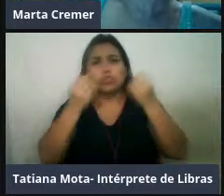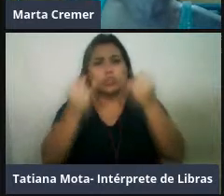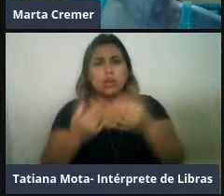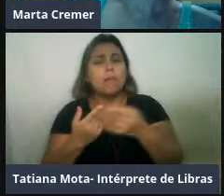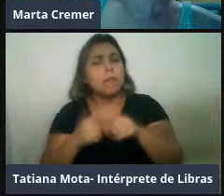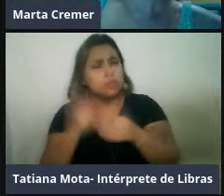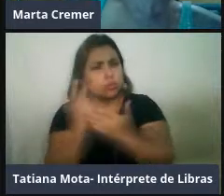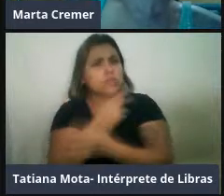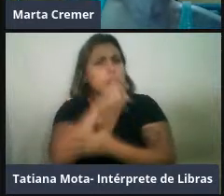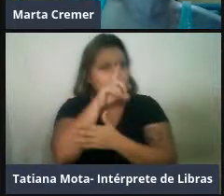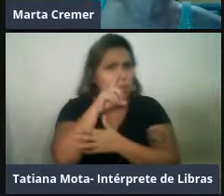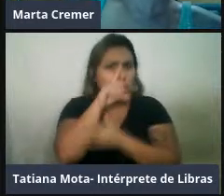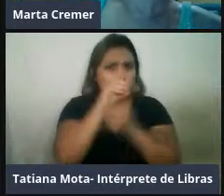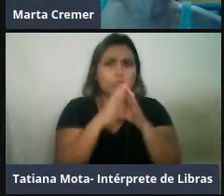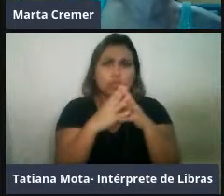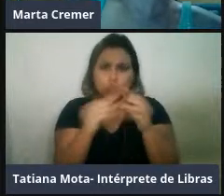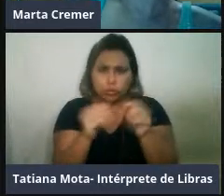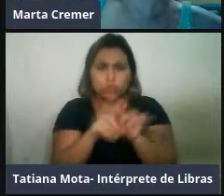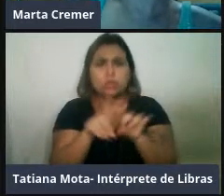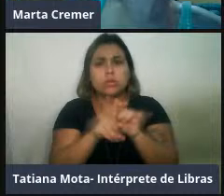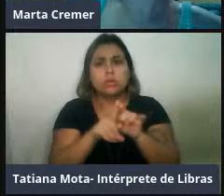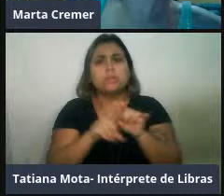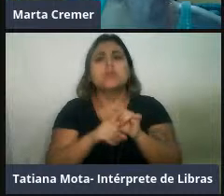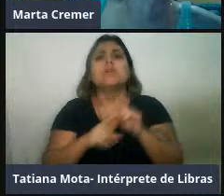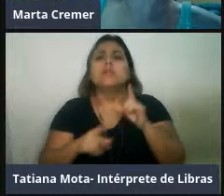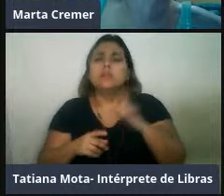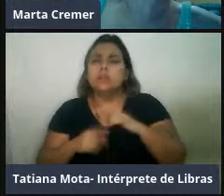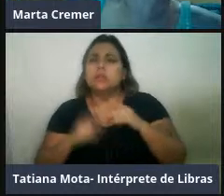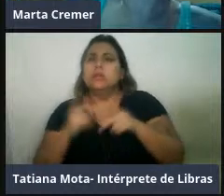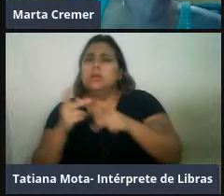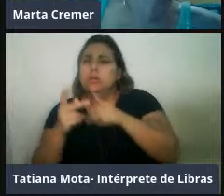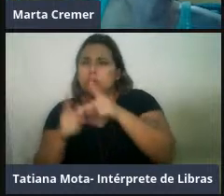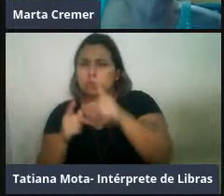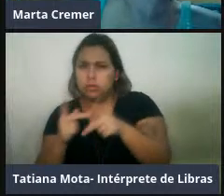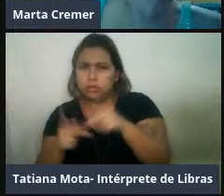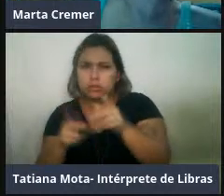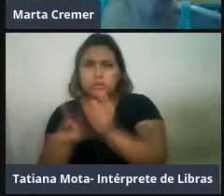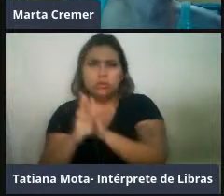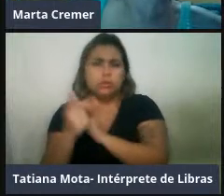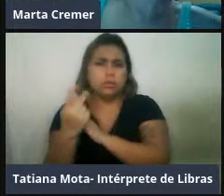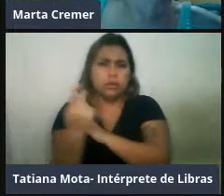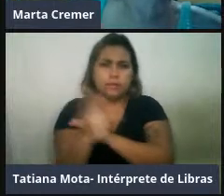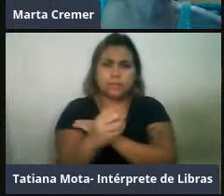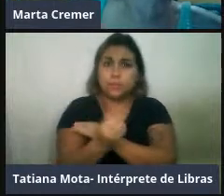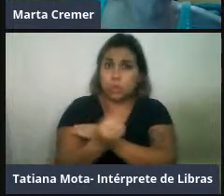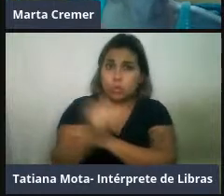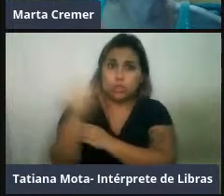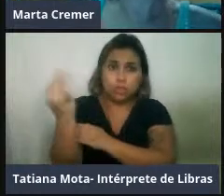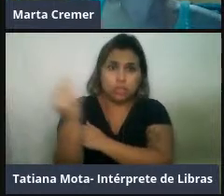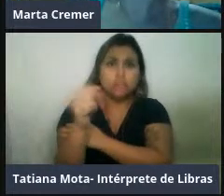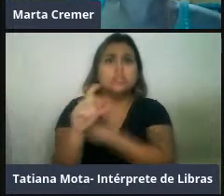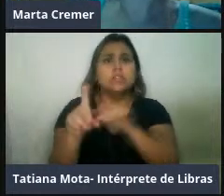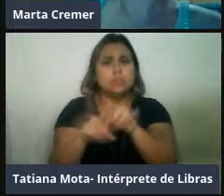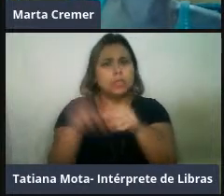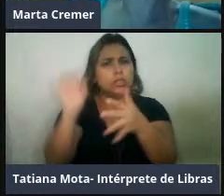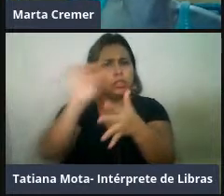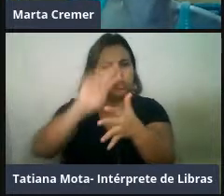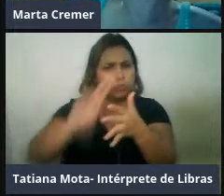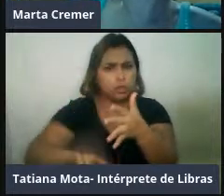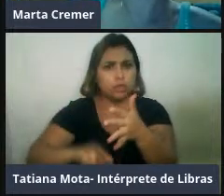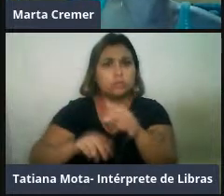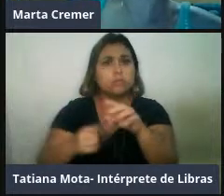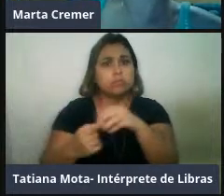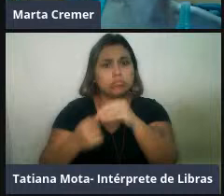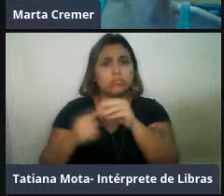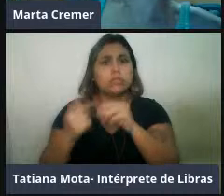com estoques populacionais hoje bem descritos, né, quer dizer, é uma espécie só, mas que tem